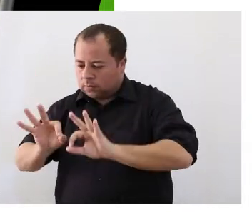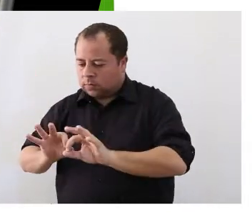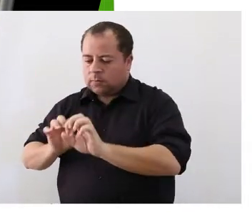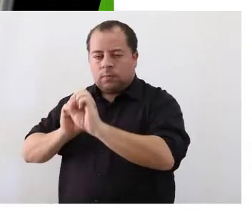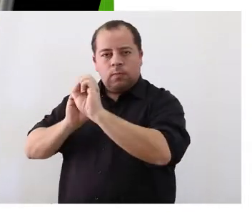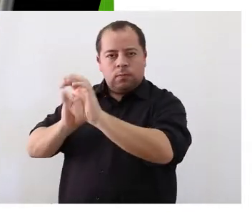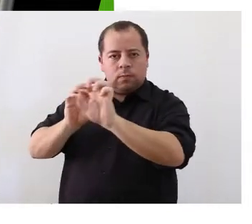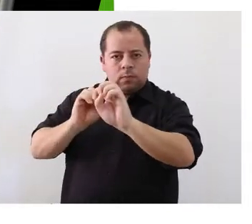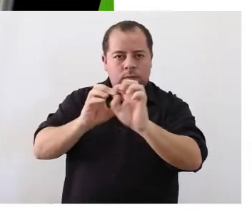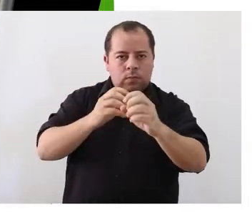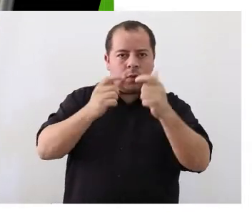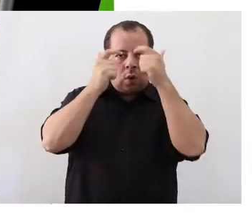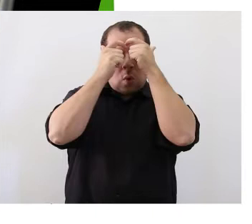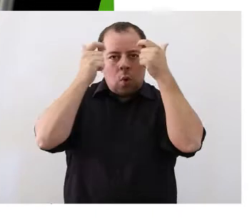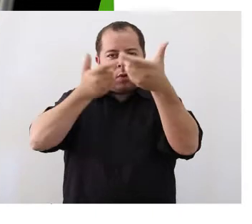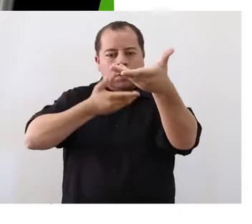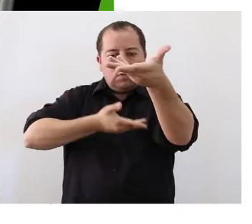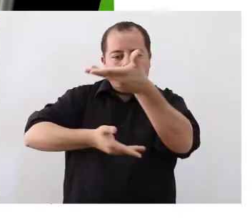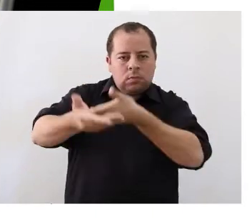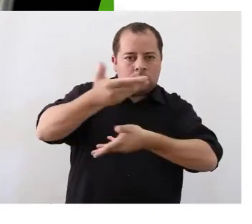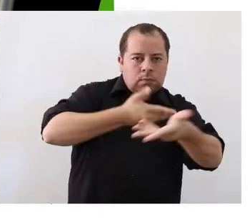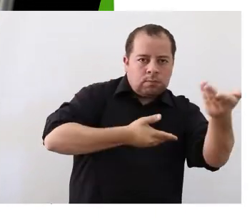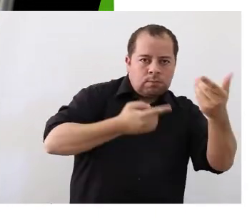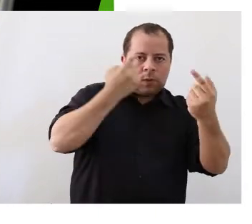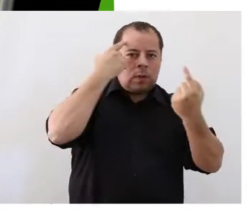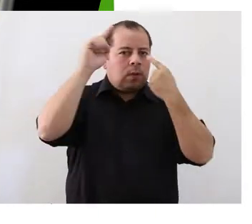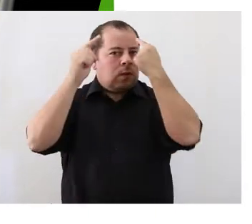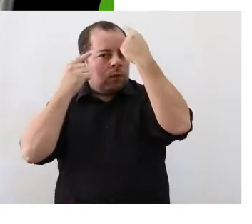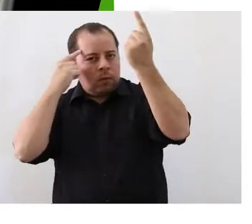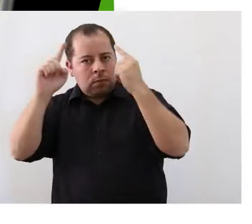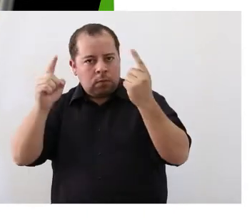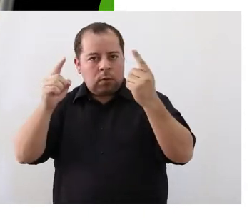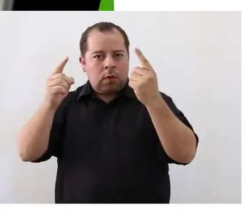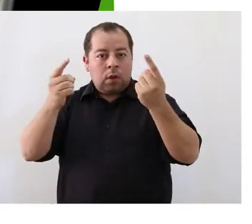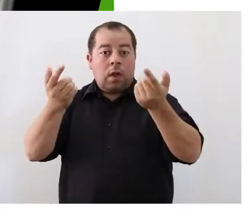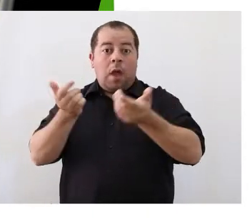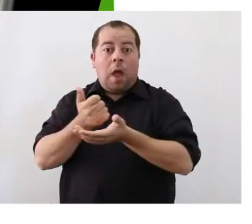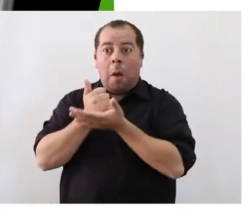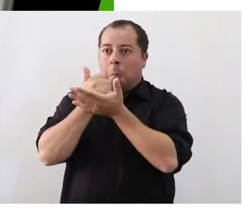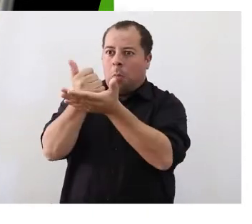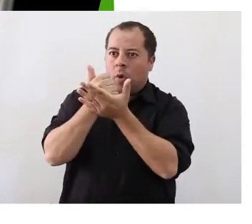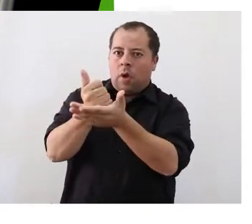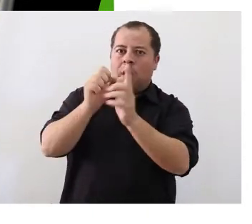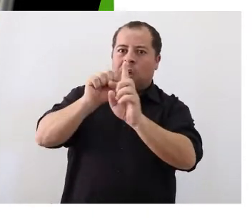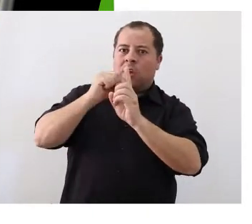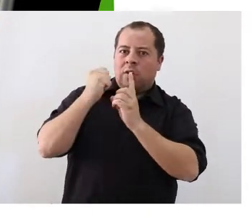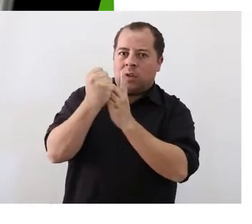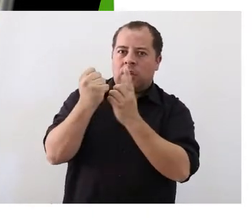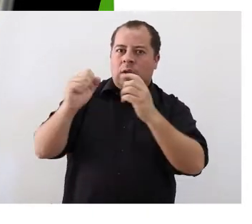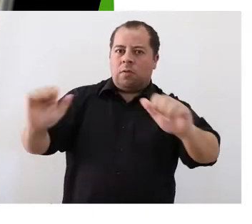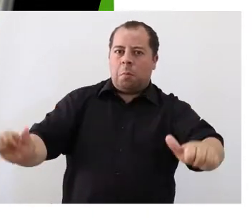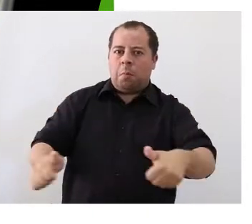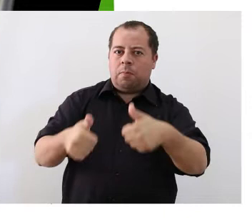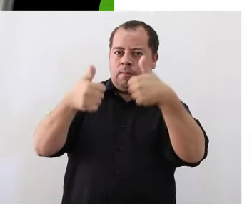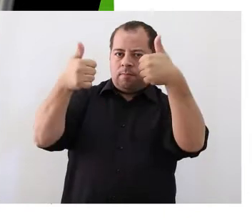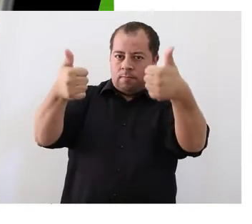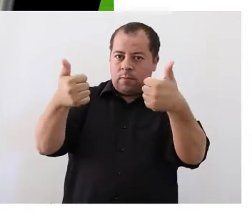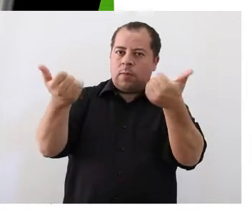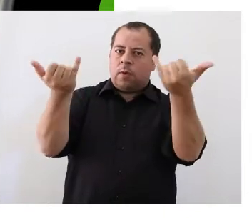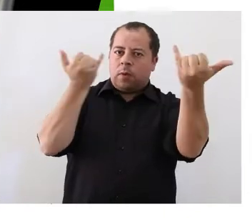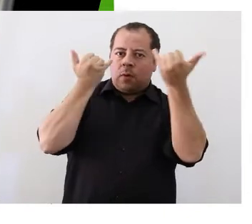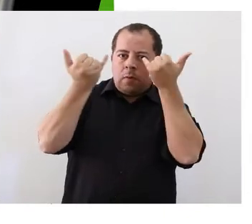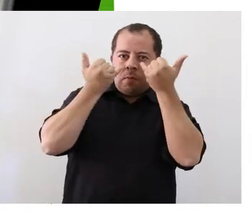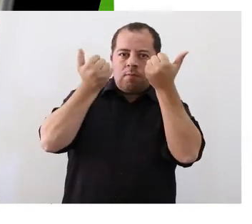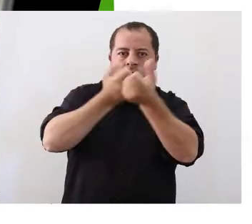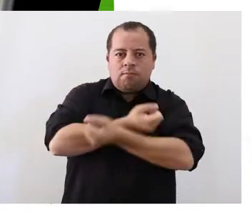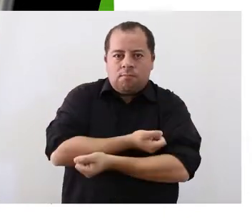ensinar, passar conhecimento, trocar conhecimento, trocar ideias, gerar produtos que a população possa vir a utilizar, dar